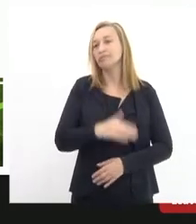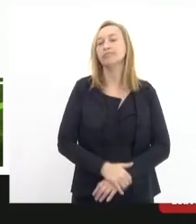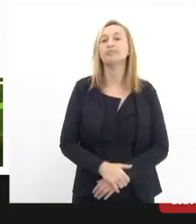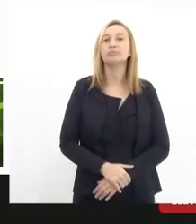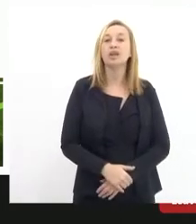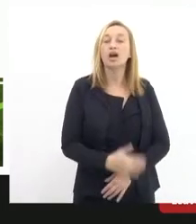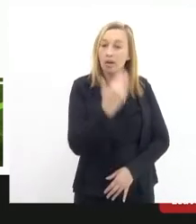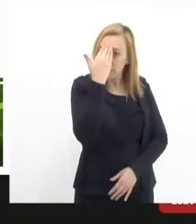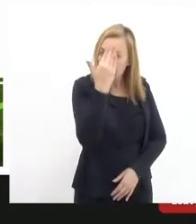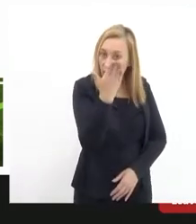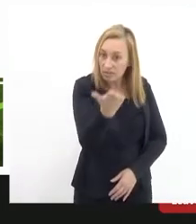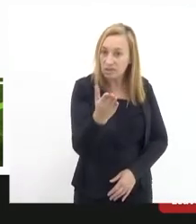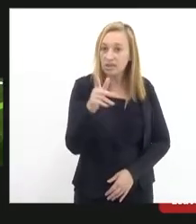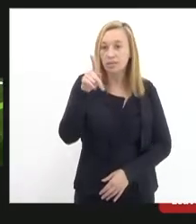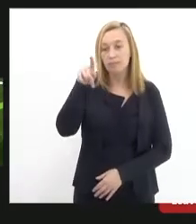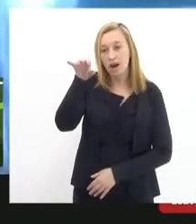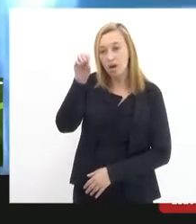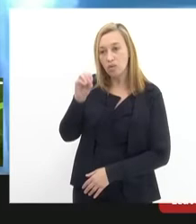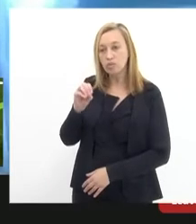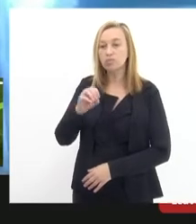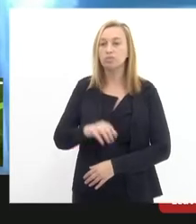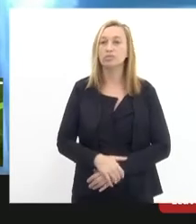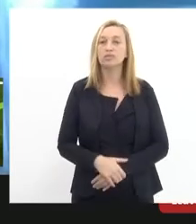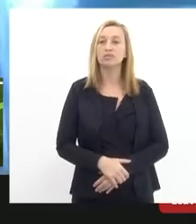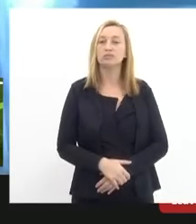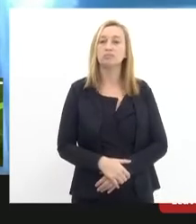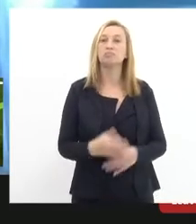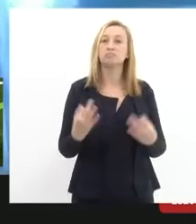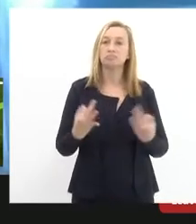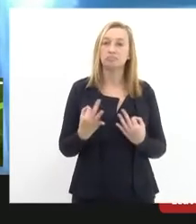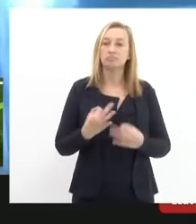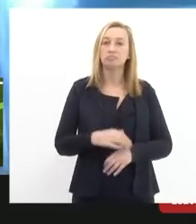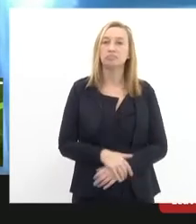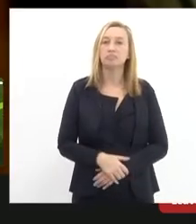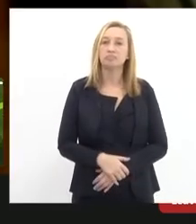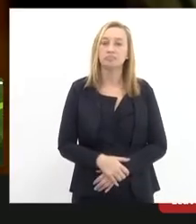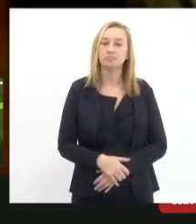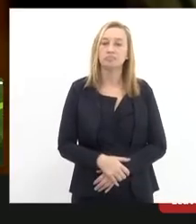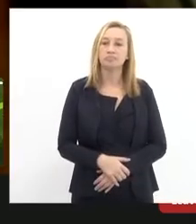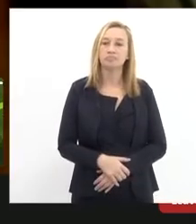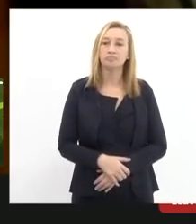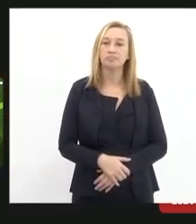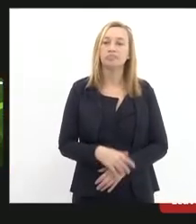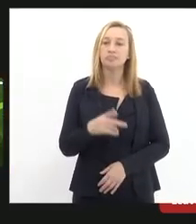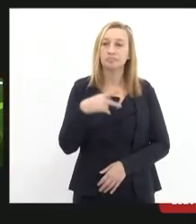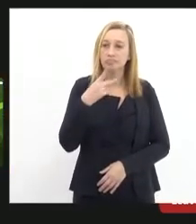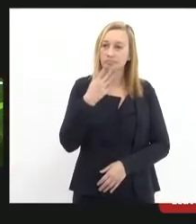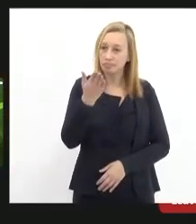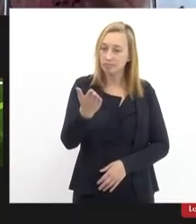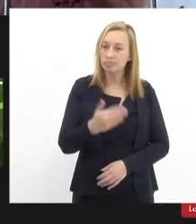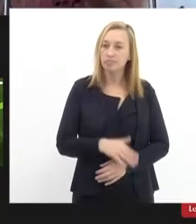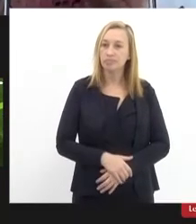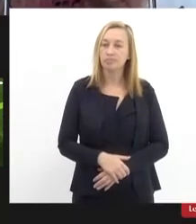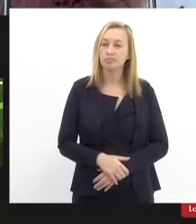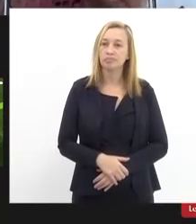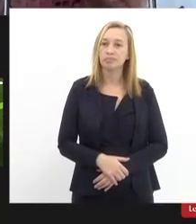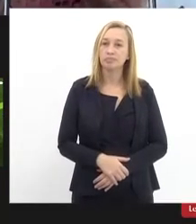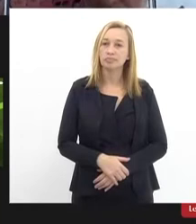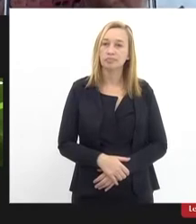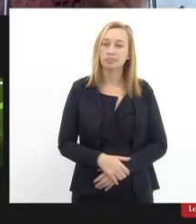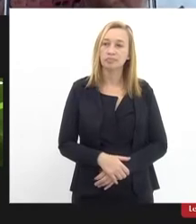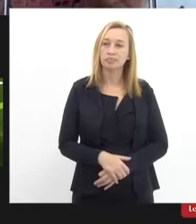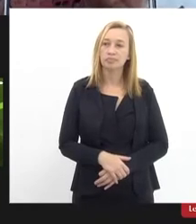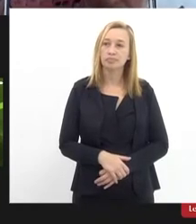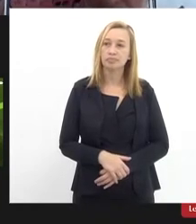você Paulo Saad excepcional exposição ampla